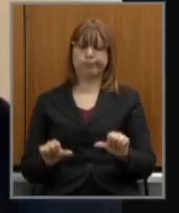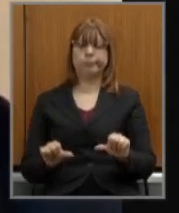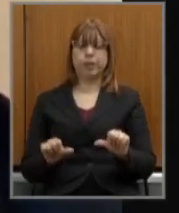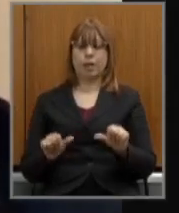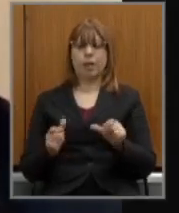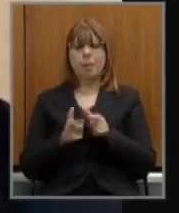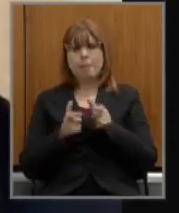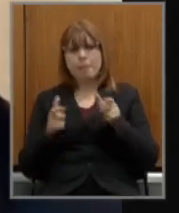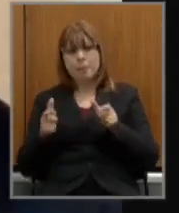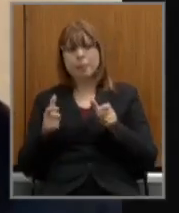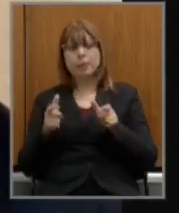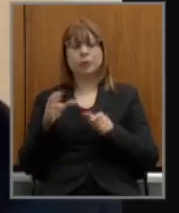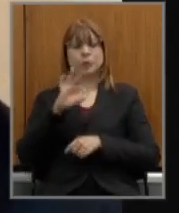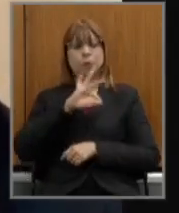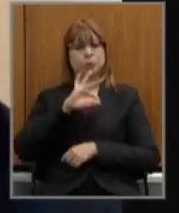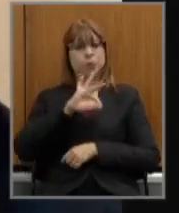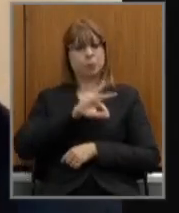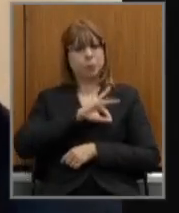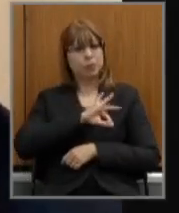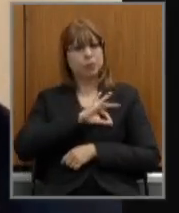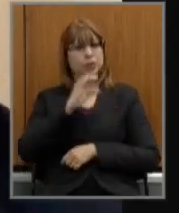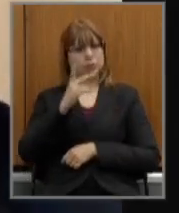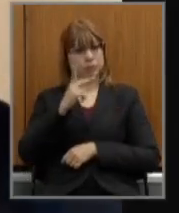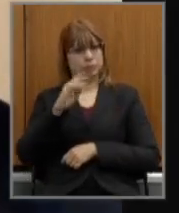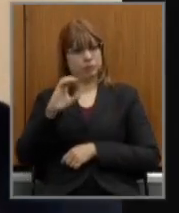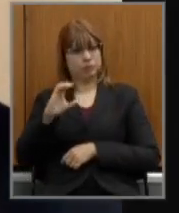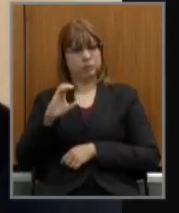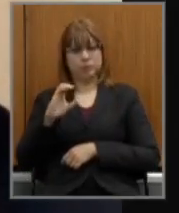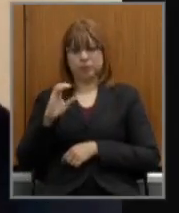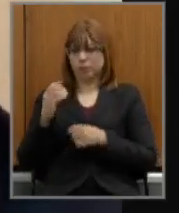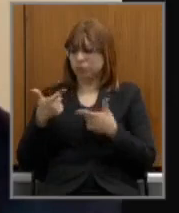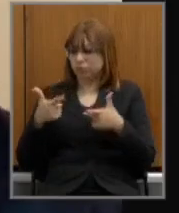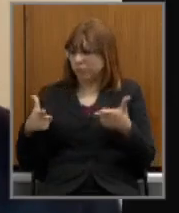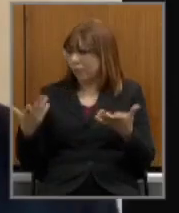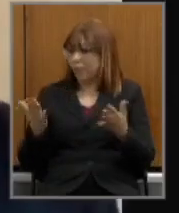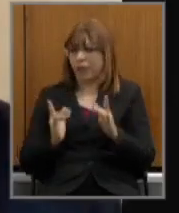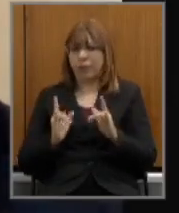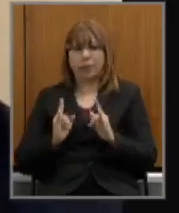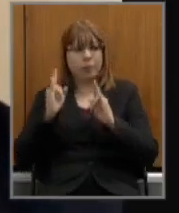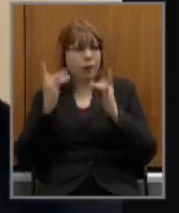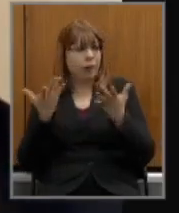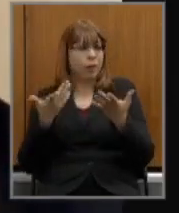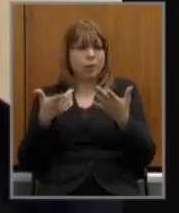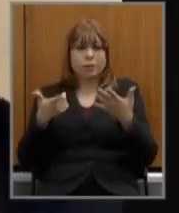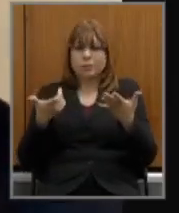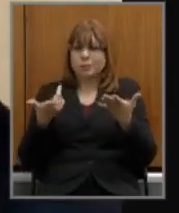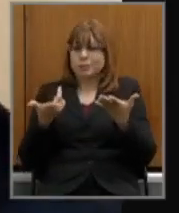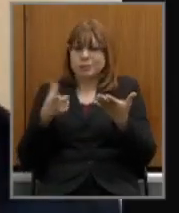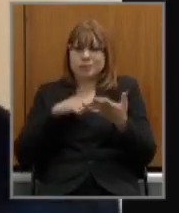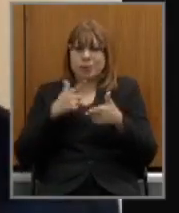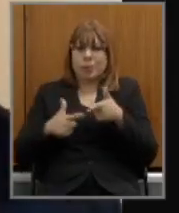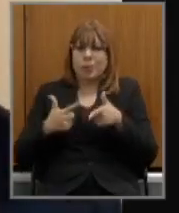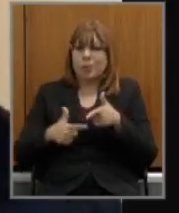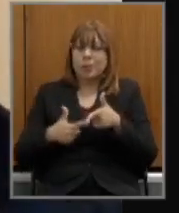polícias civis não tem as suas instalações físicas há problemas de